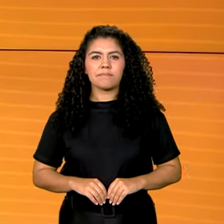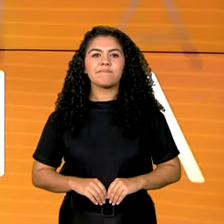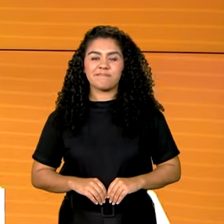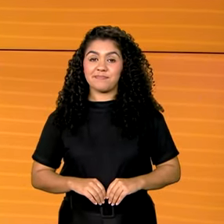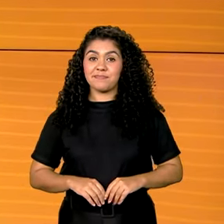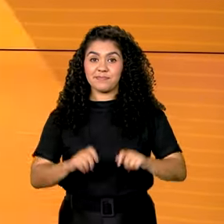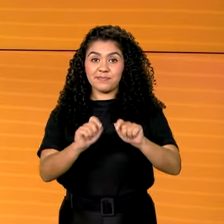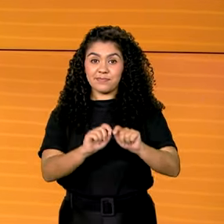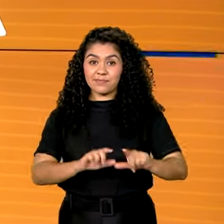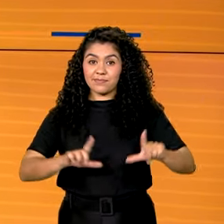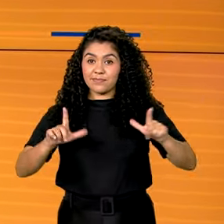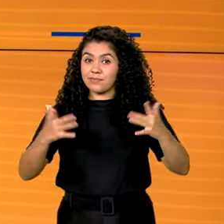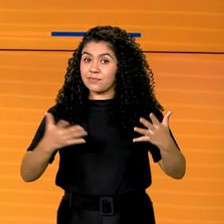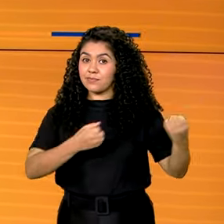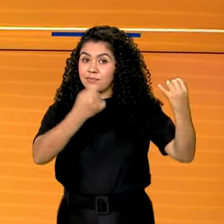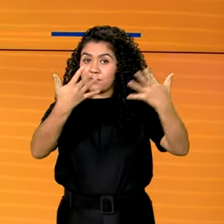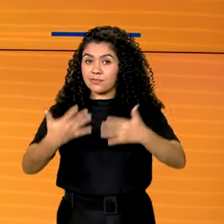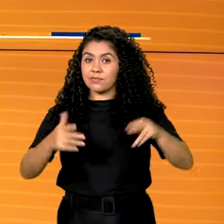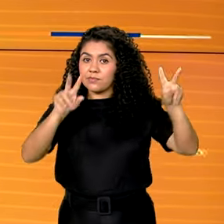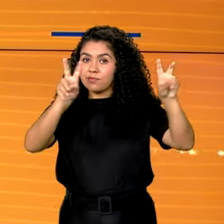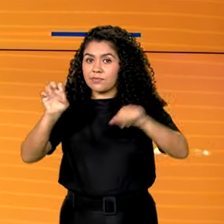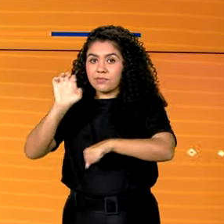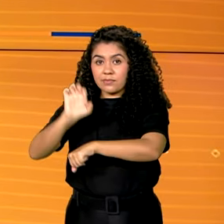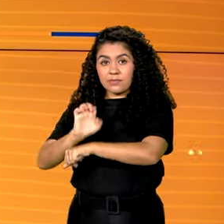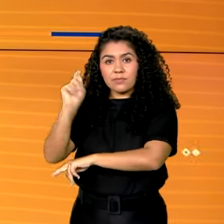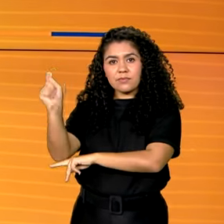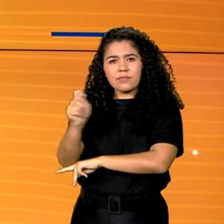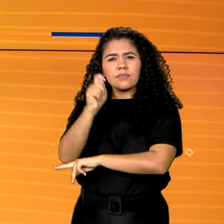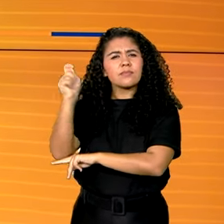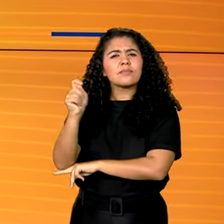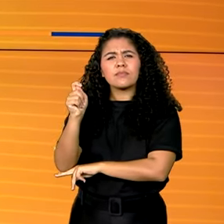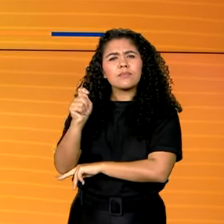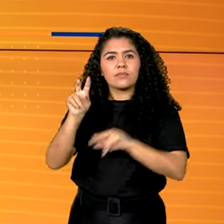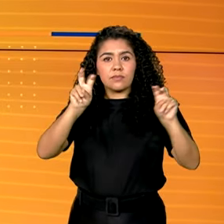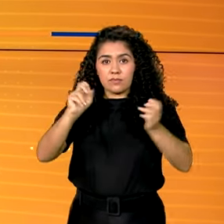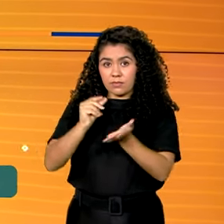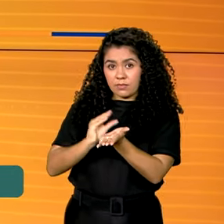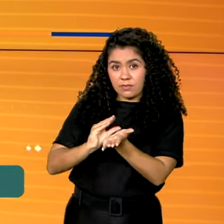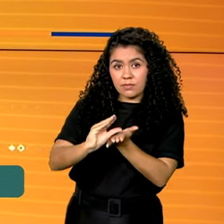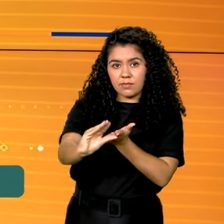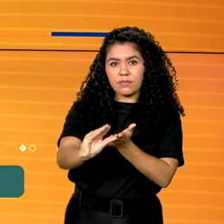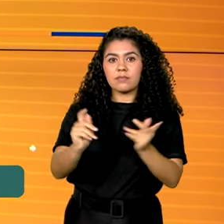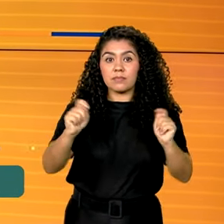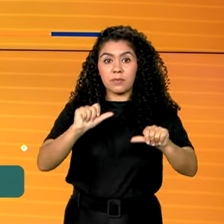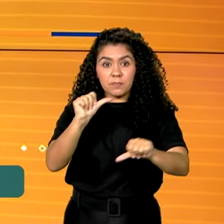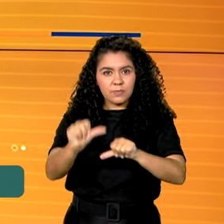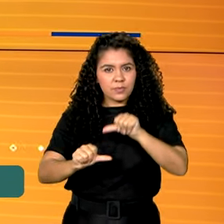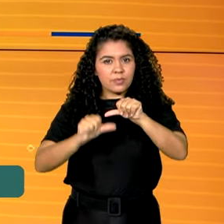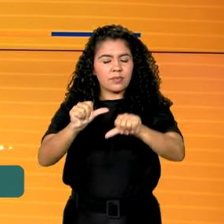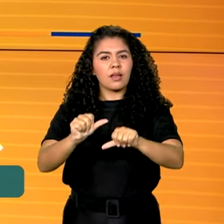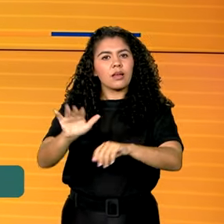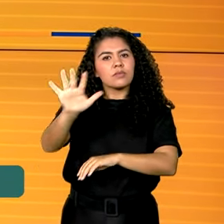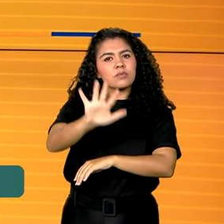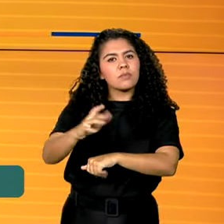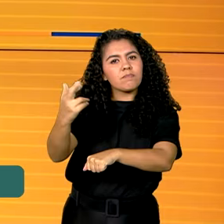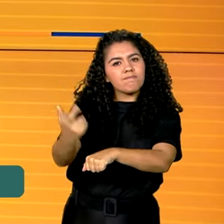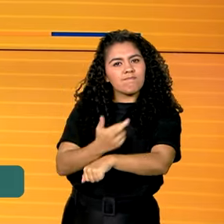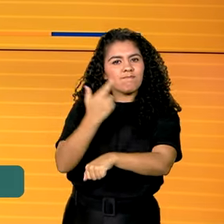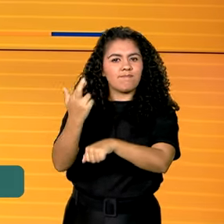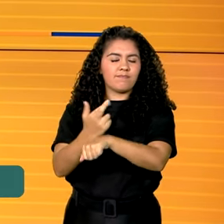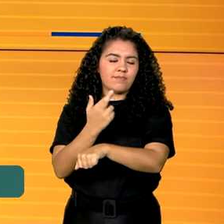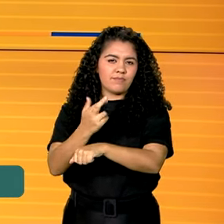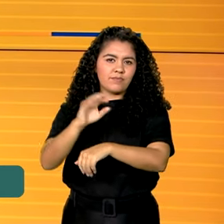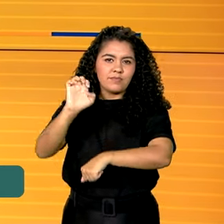Estamos de volta e vamos falar do Rio Grande do Sul sobre assuntos financeiros que podem fazer a diferença nesse momento na